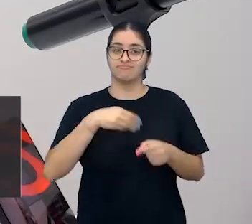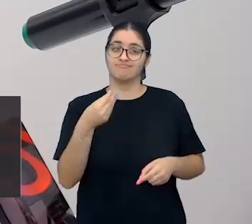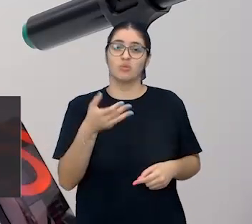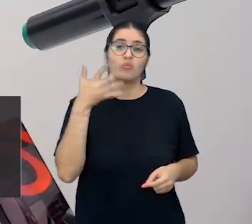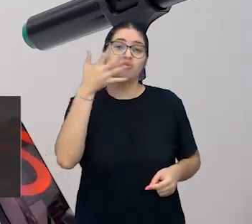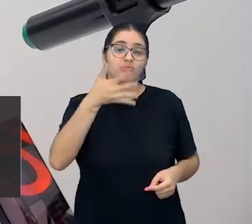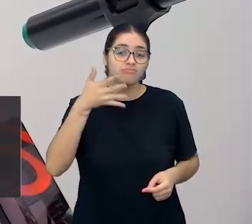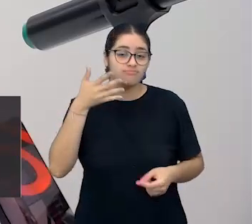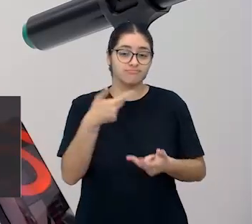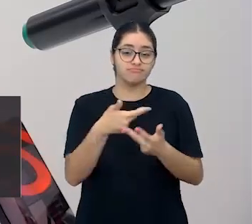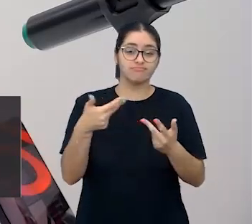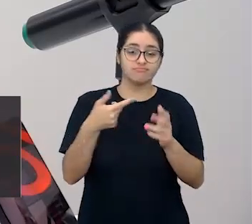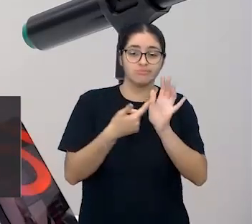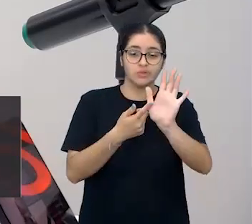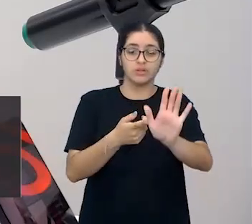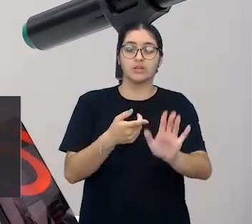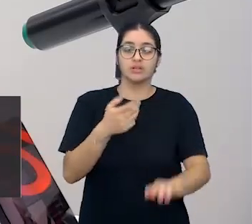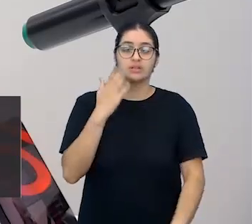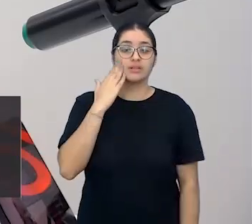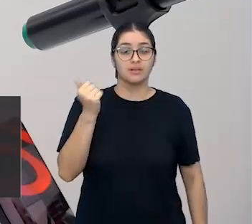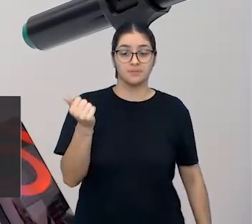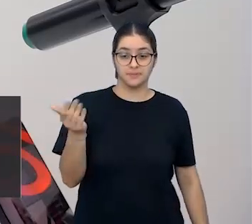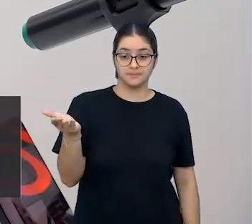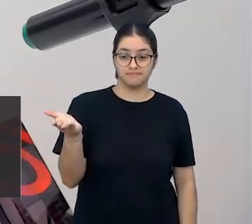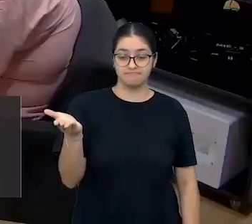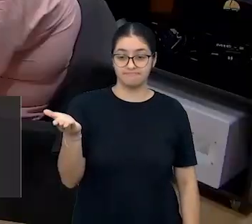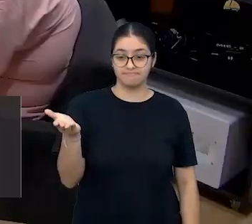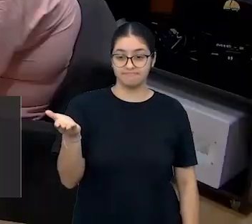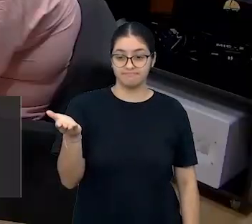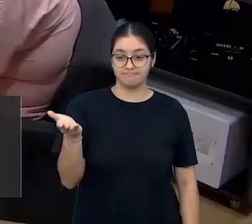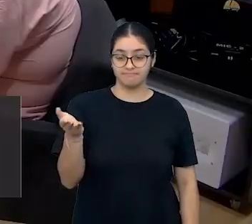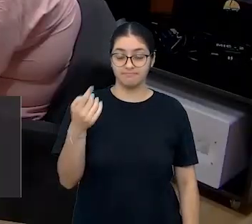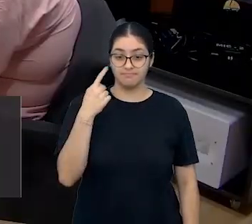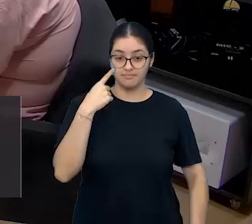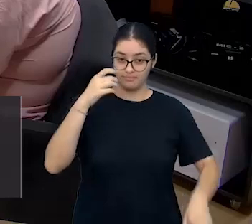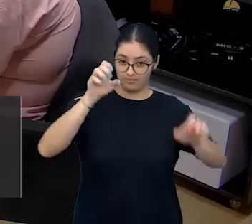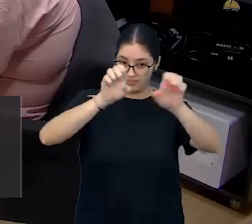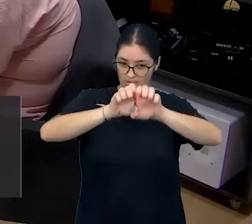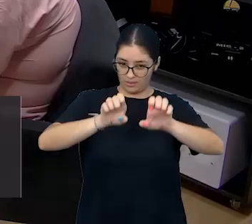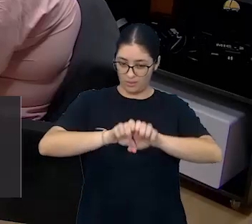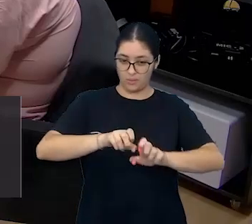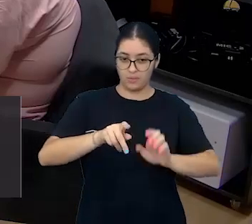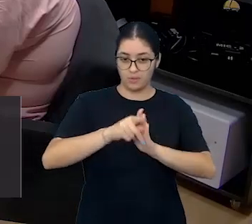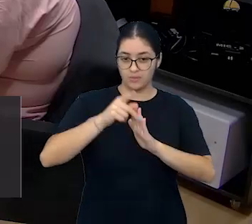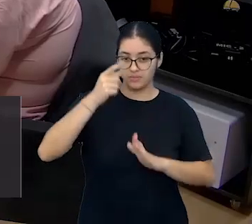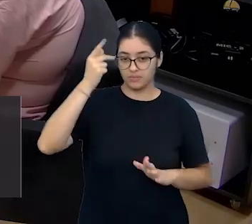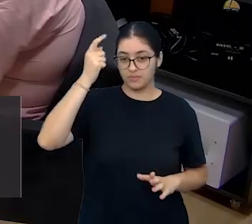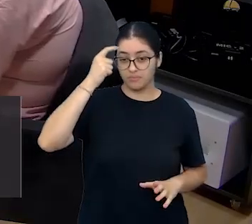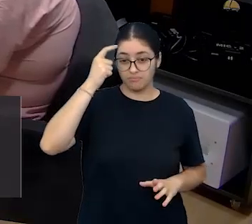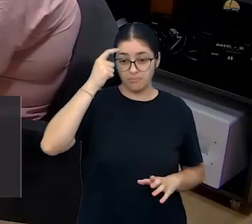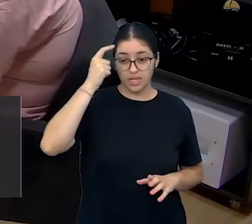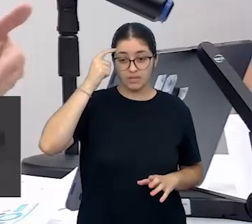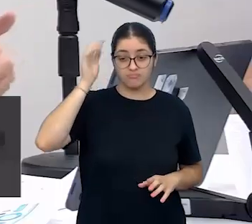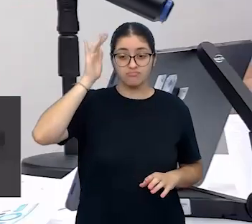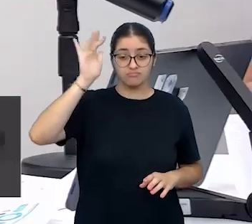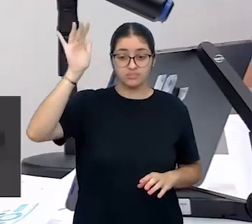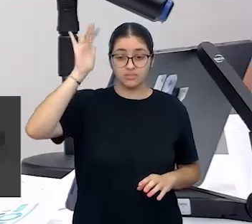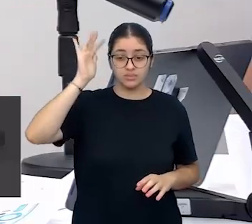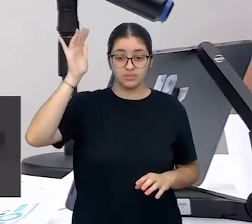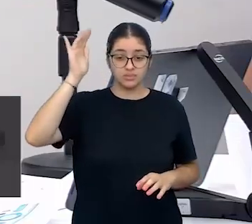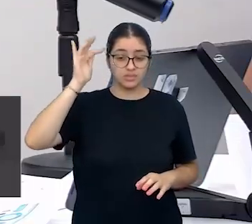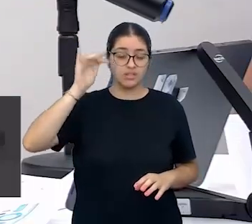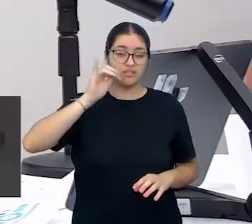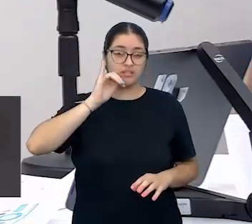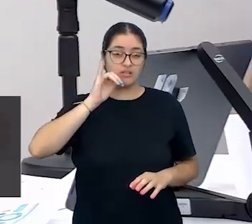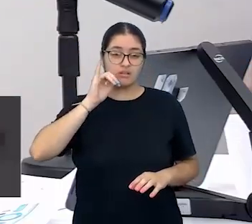criança já demonstra saber, né? Pensando nessa estruturação do pensamento, que é isso que você está colocando, a sondagem, ela